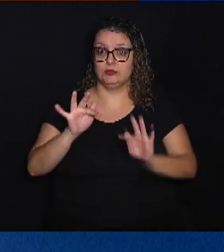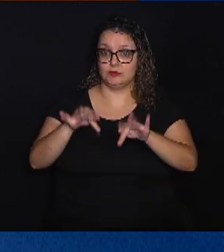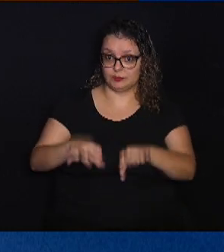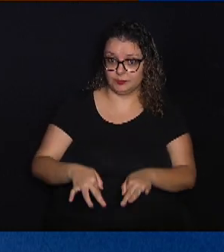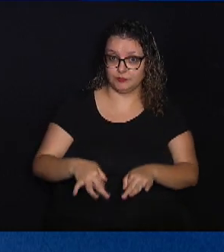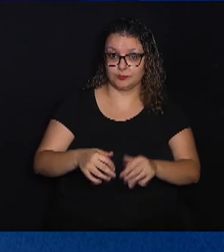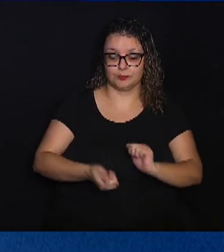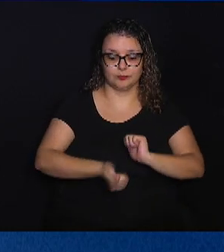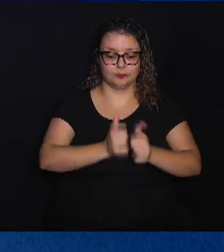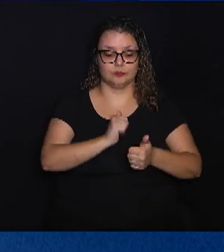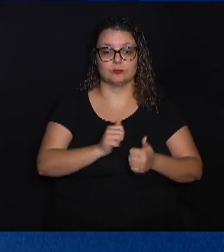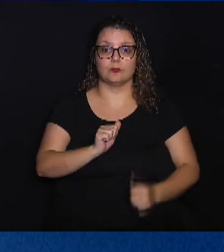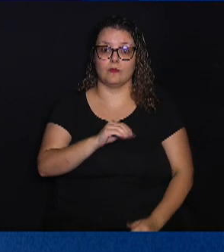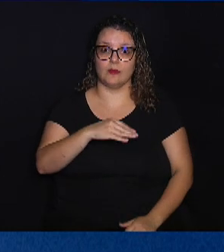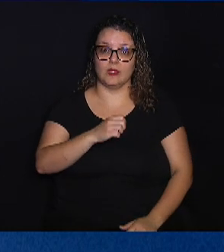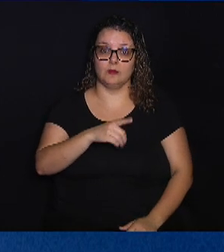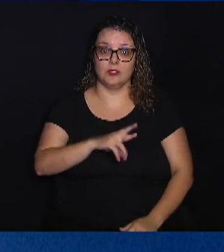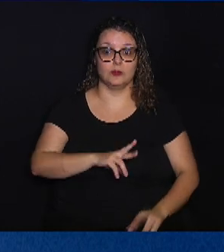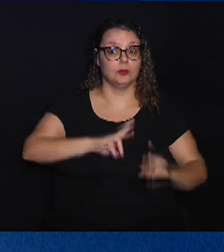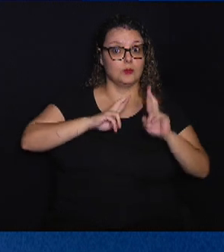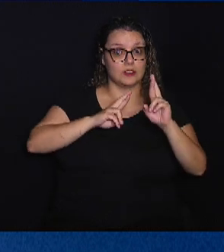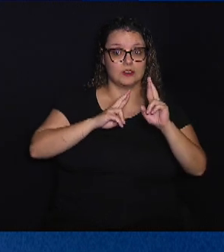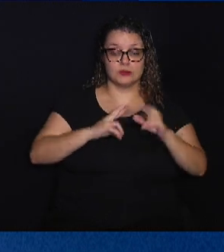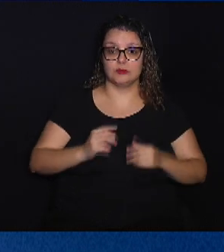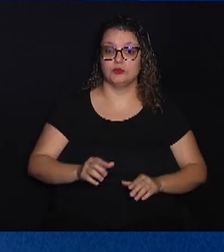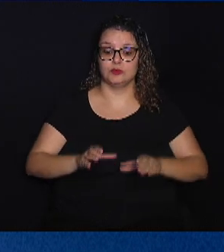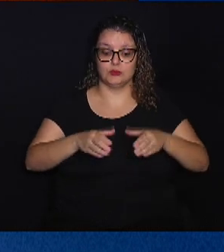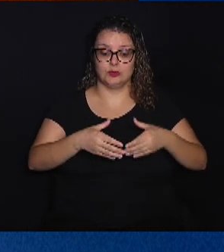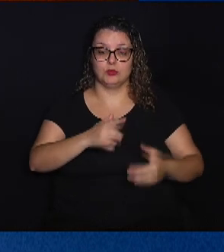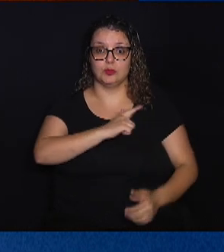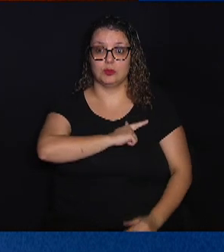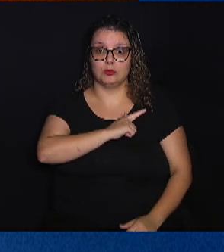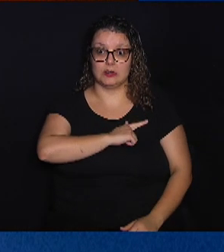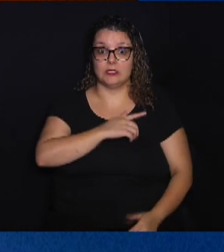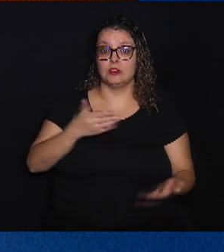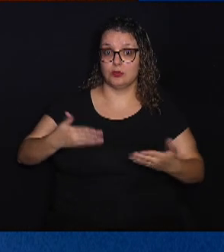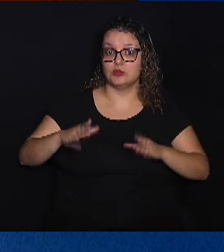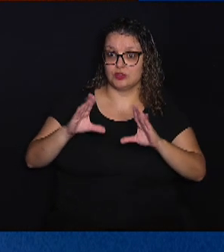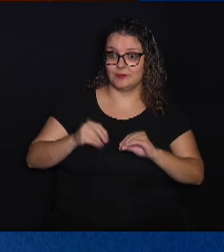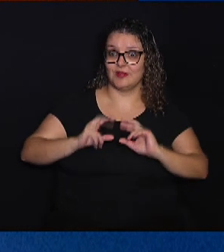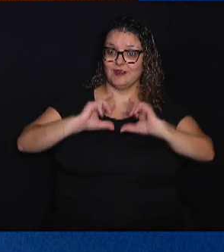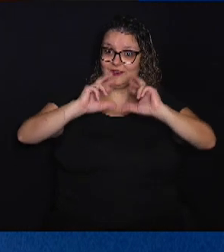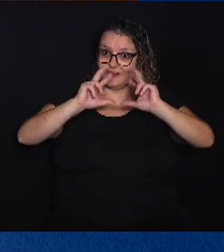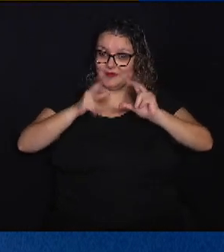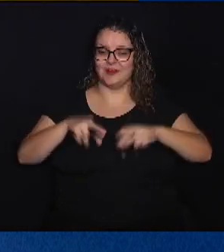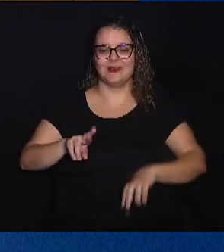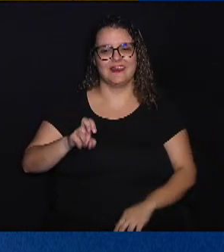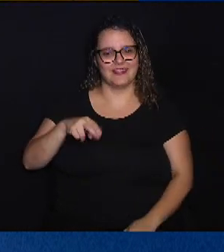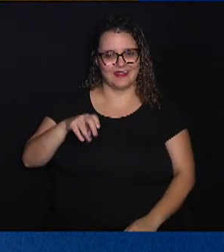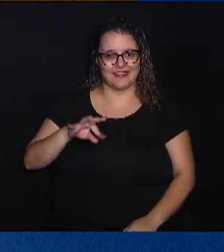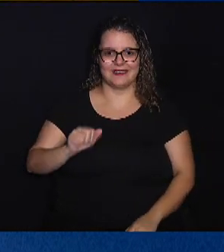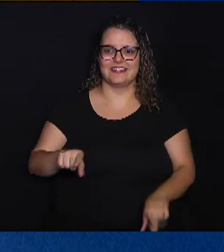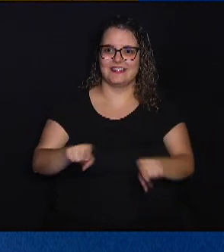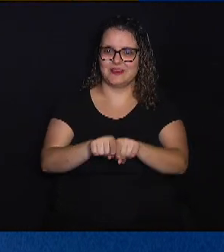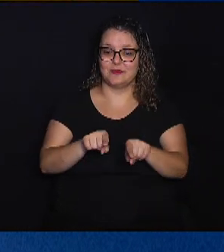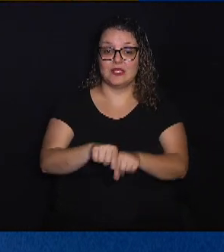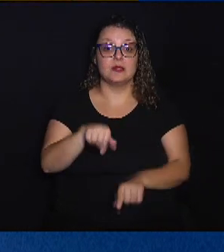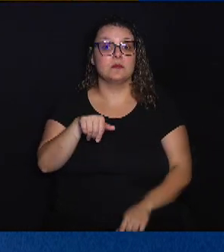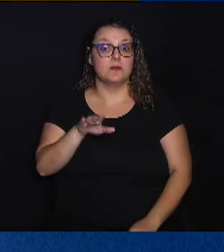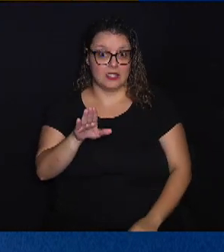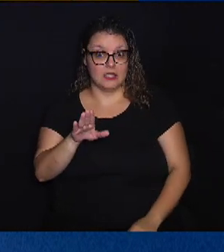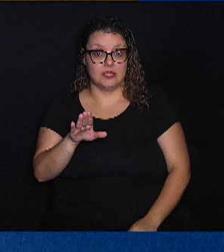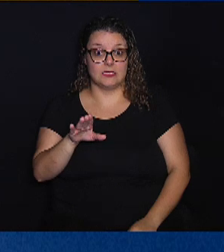do futebol amador, a expectativa do jogo do Guarani hoje à noite e tem vôlei Renata também. E mais,